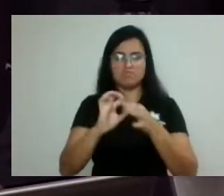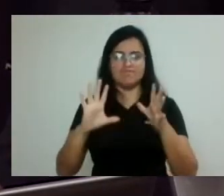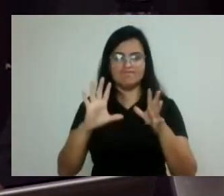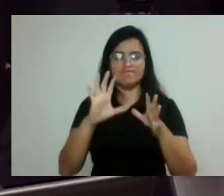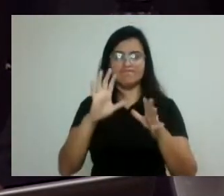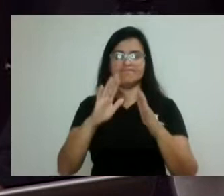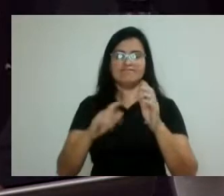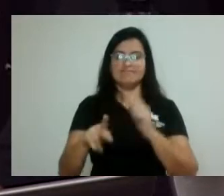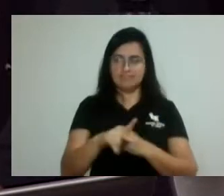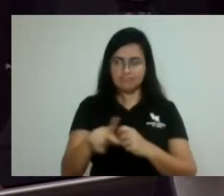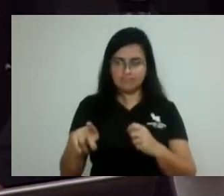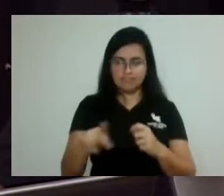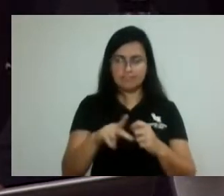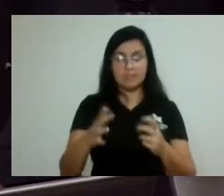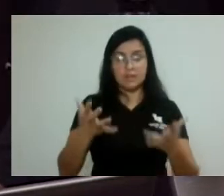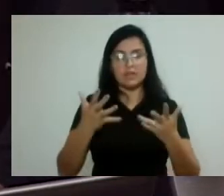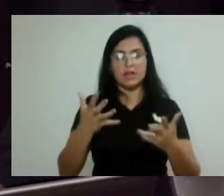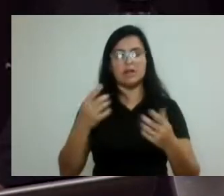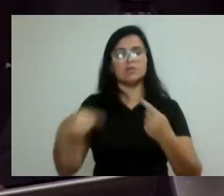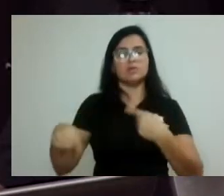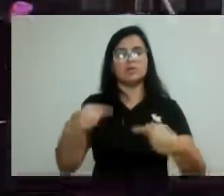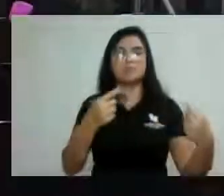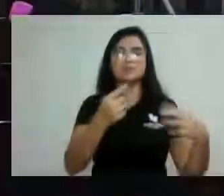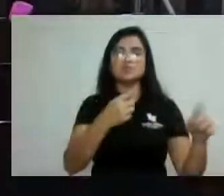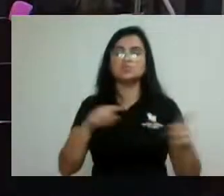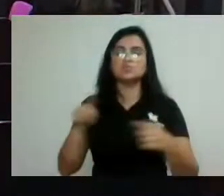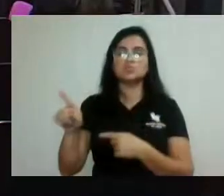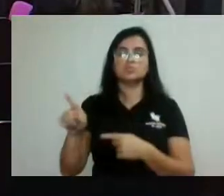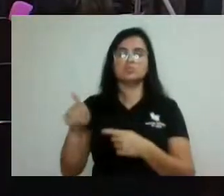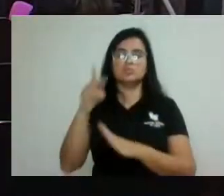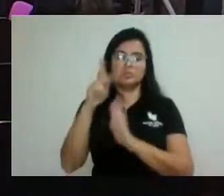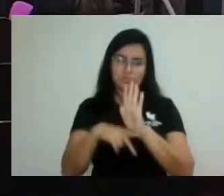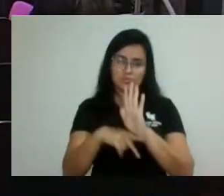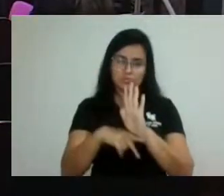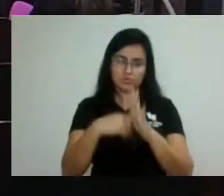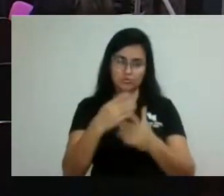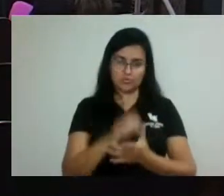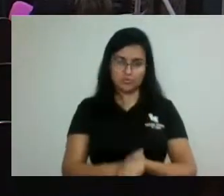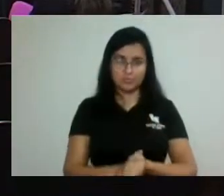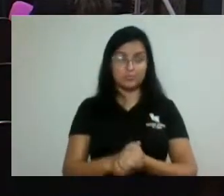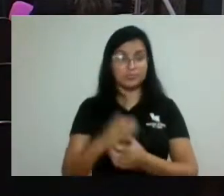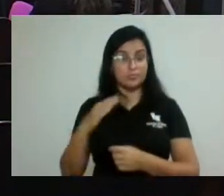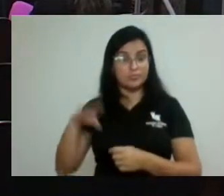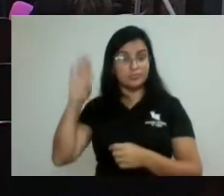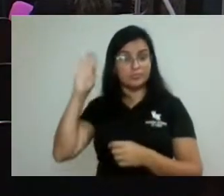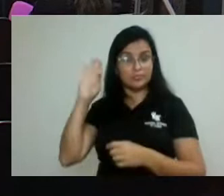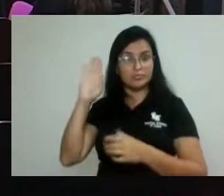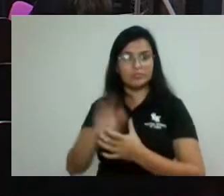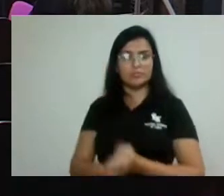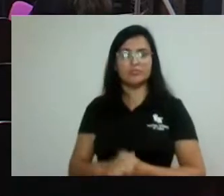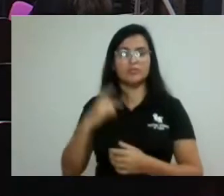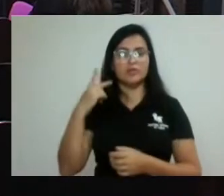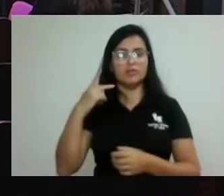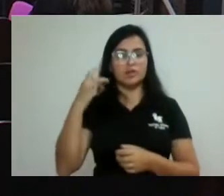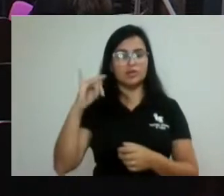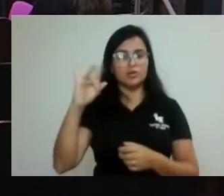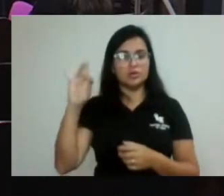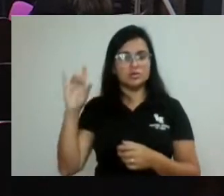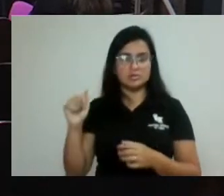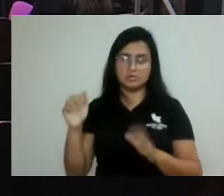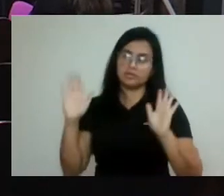projeto por conta dessas razões. Pela ordem, presidente. Pela ordem, vereadora. Então, eu não vou